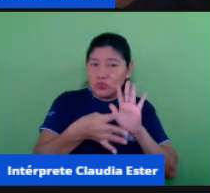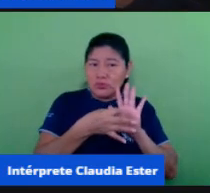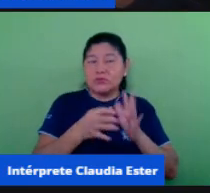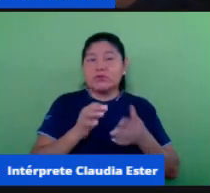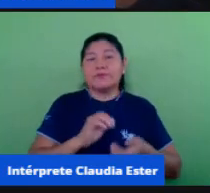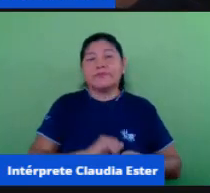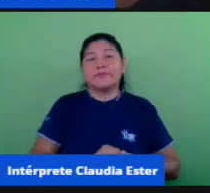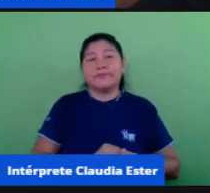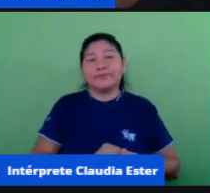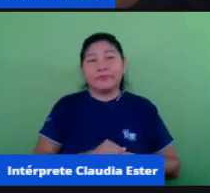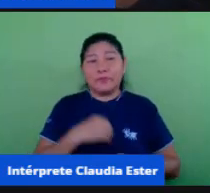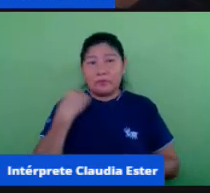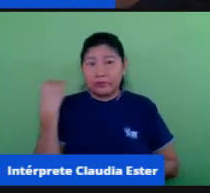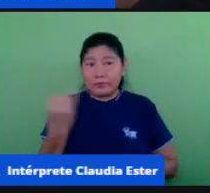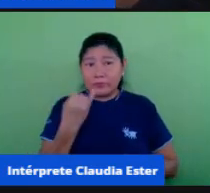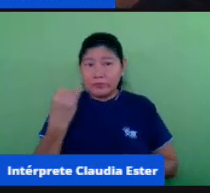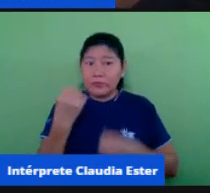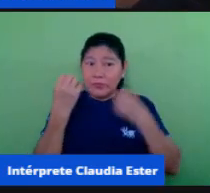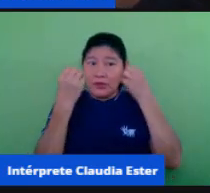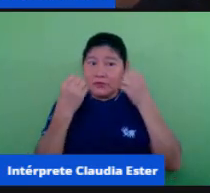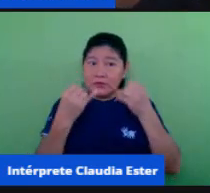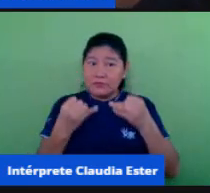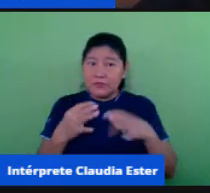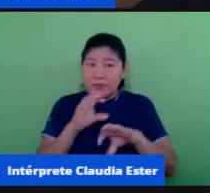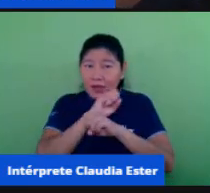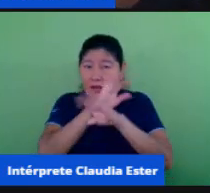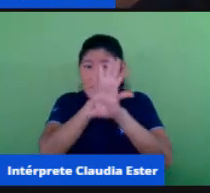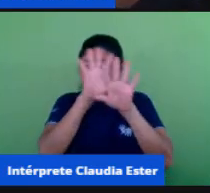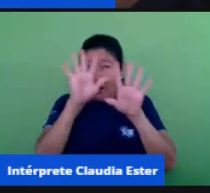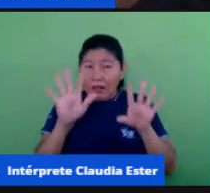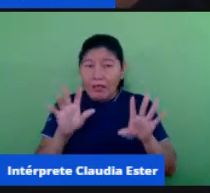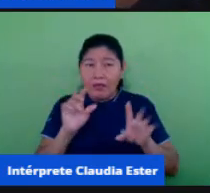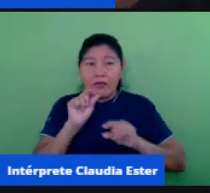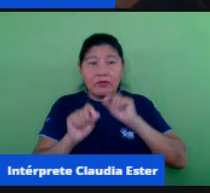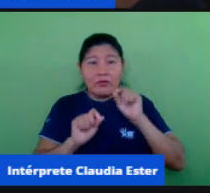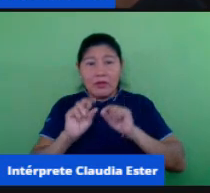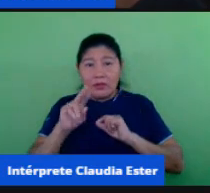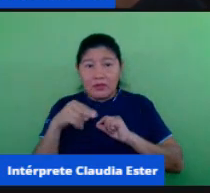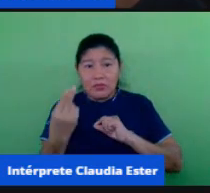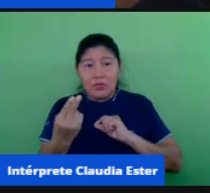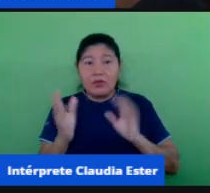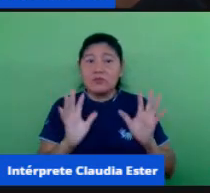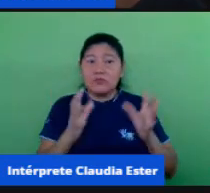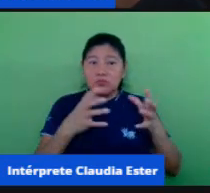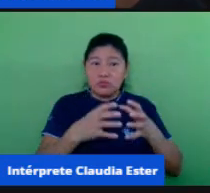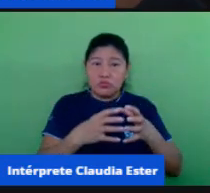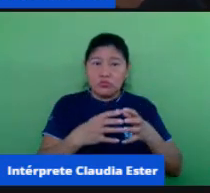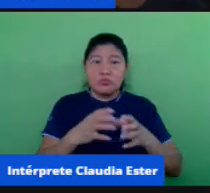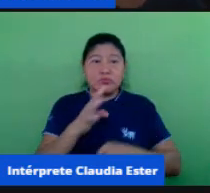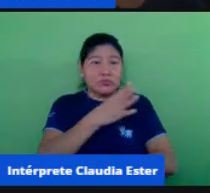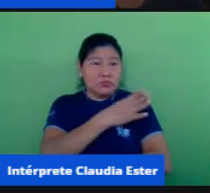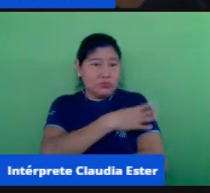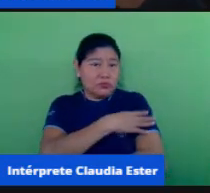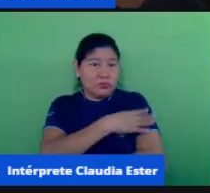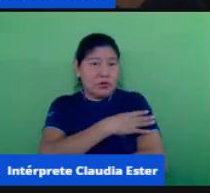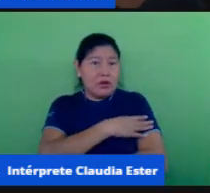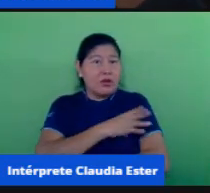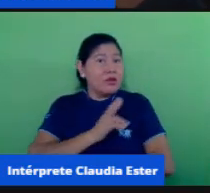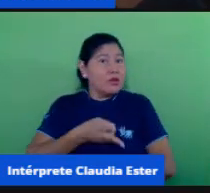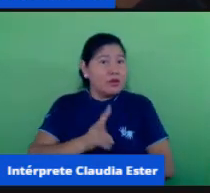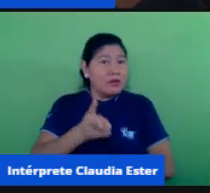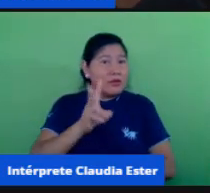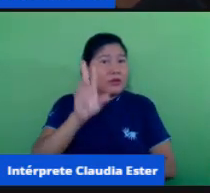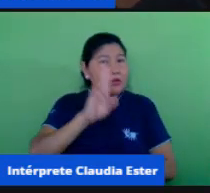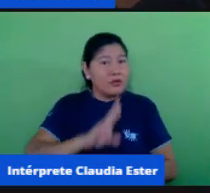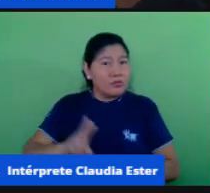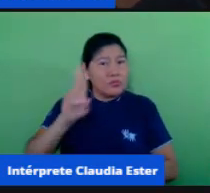gente deixar claro que nós aqui da equipe do quarto ano a gente sempre utiliza o componente de história